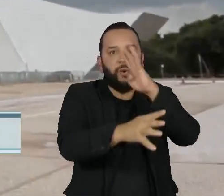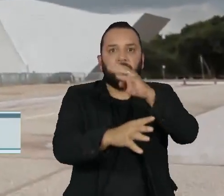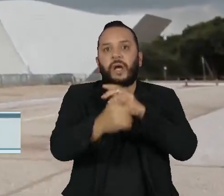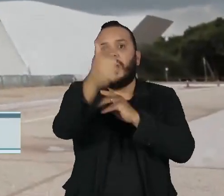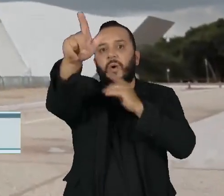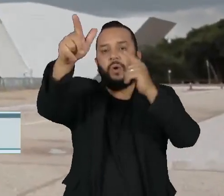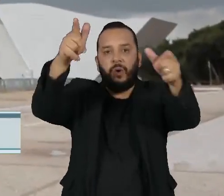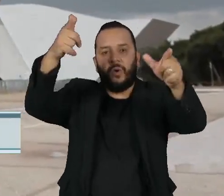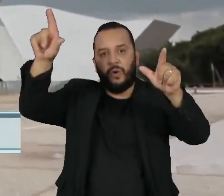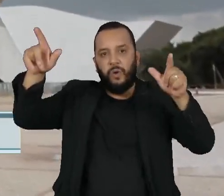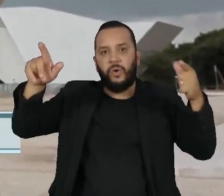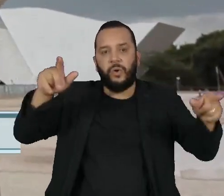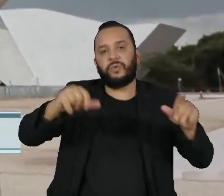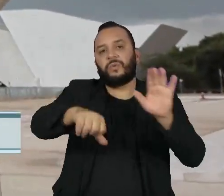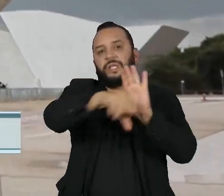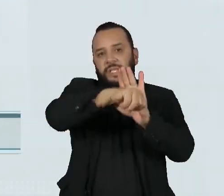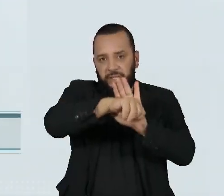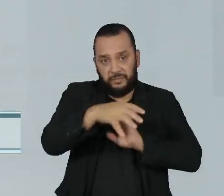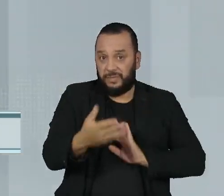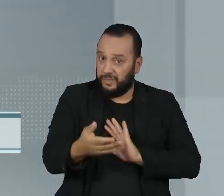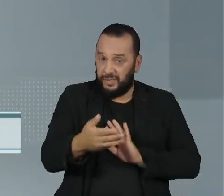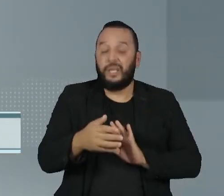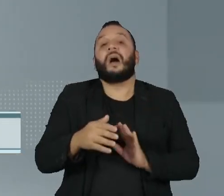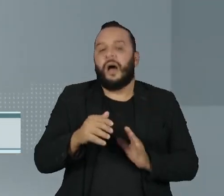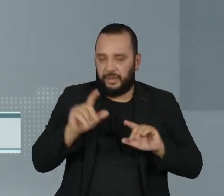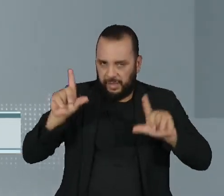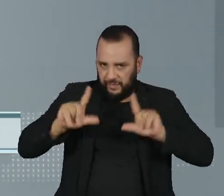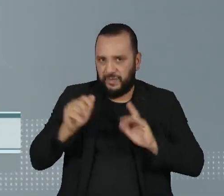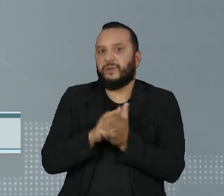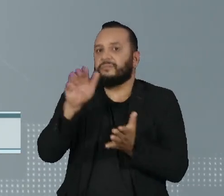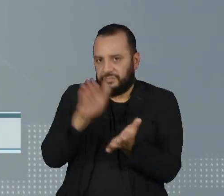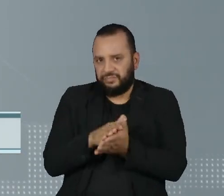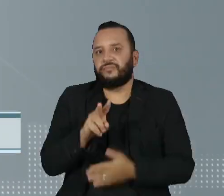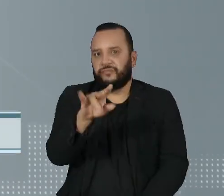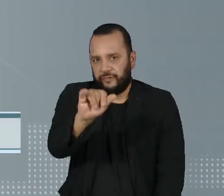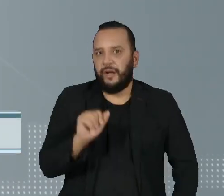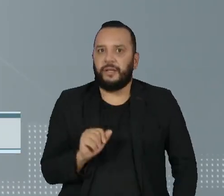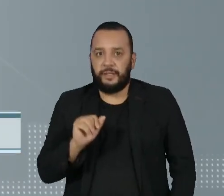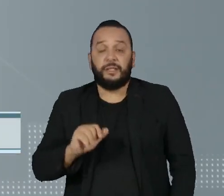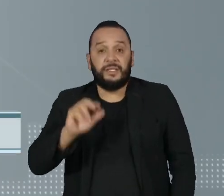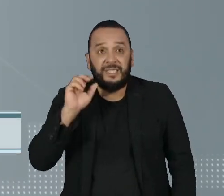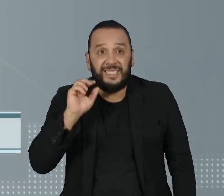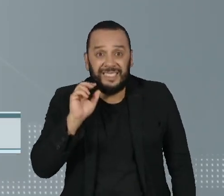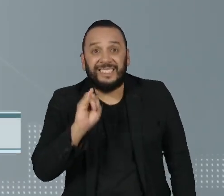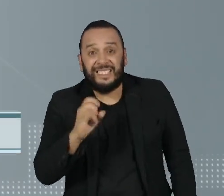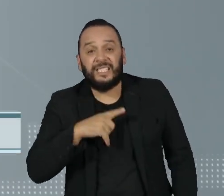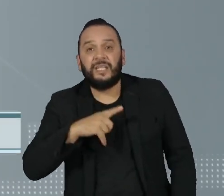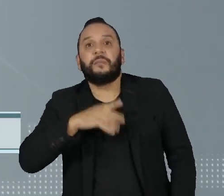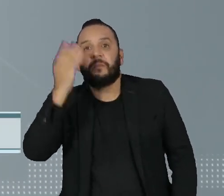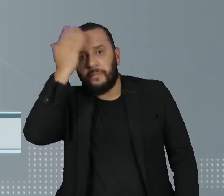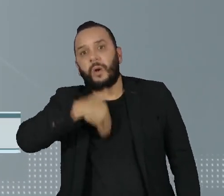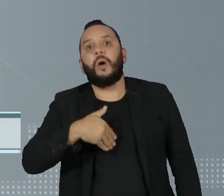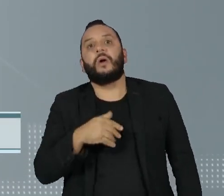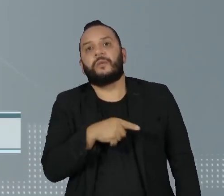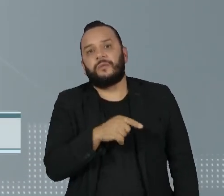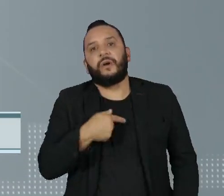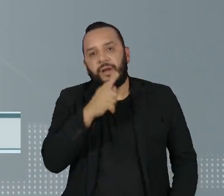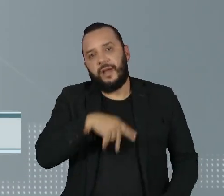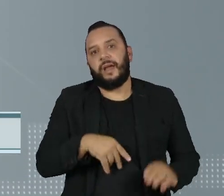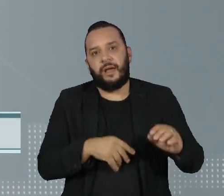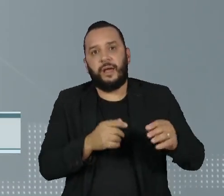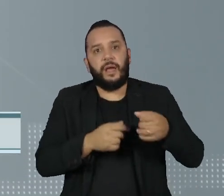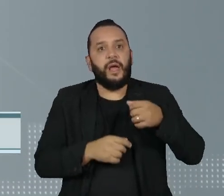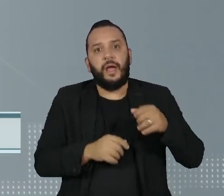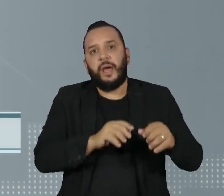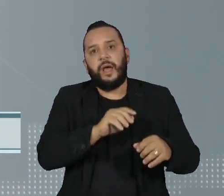pessoa sobre a prática de um crime se, à época da divulgação da entrevista, havia indícios concretos da falsidade